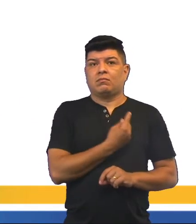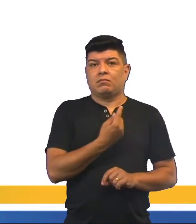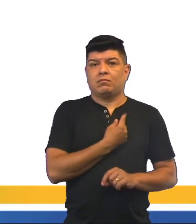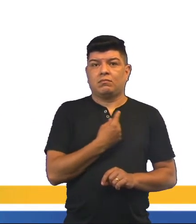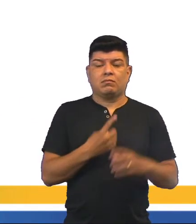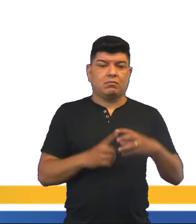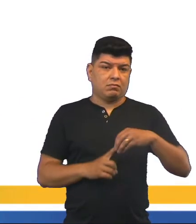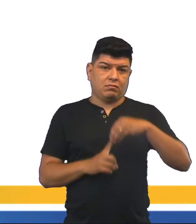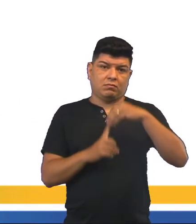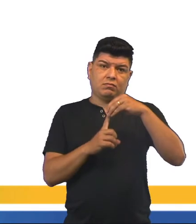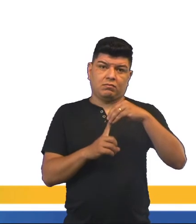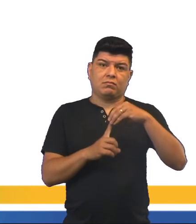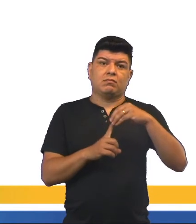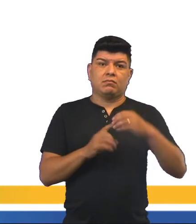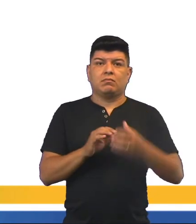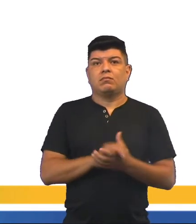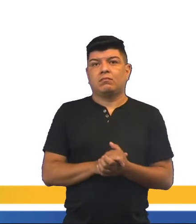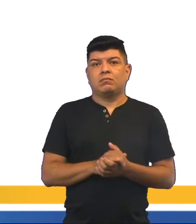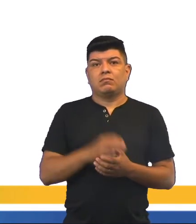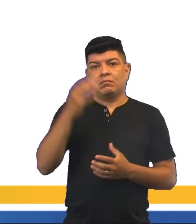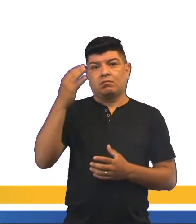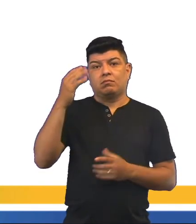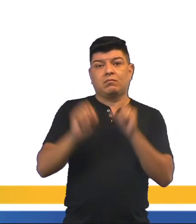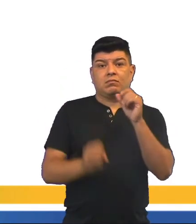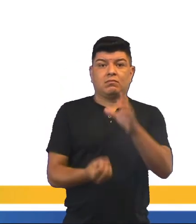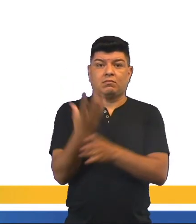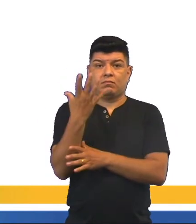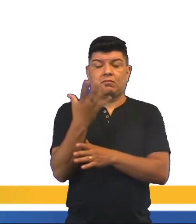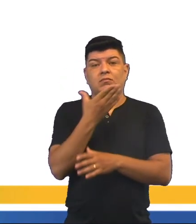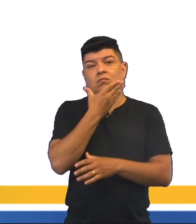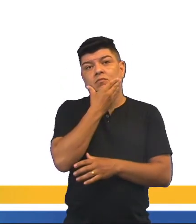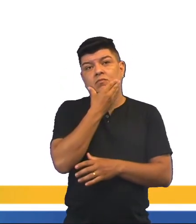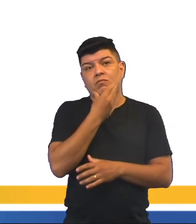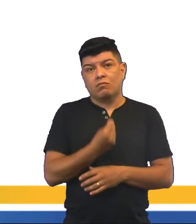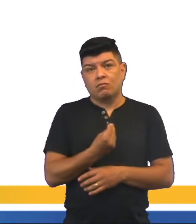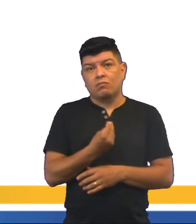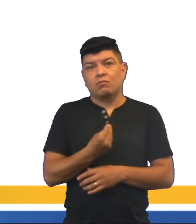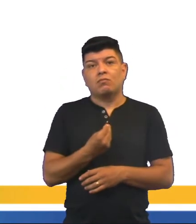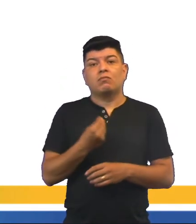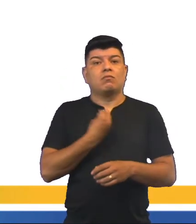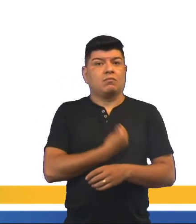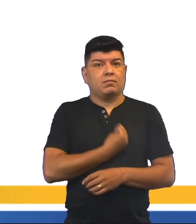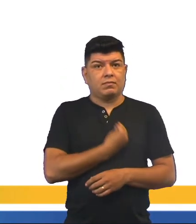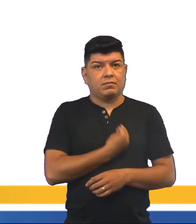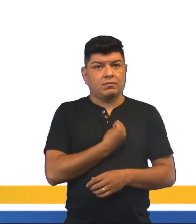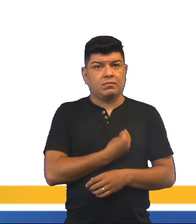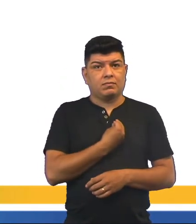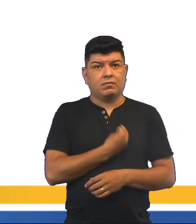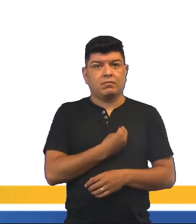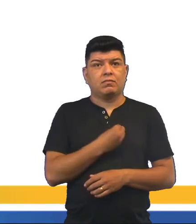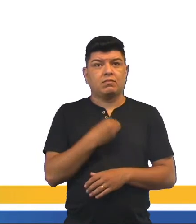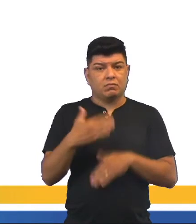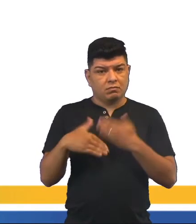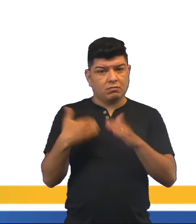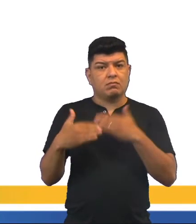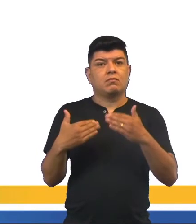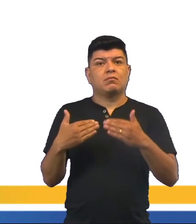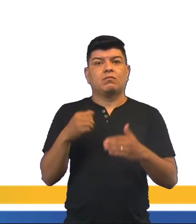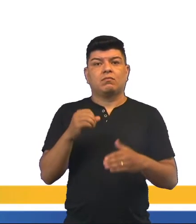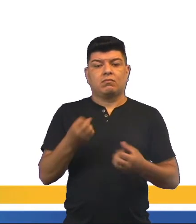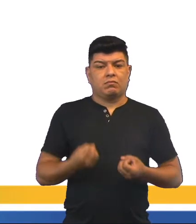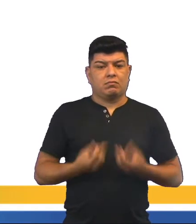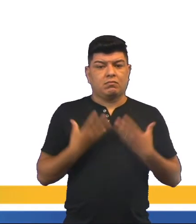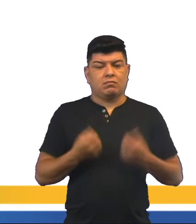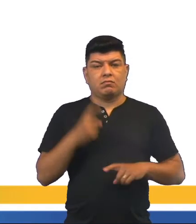autonomia, uma vez que, através da criatividade, o homem existe e evolui, se